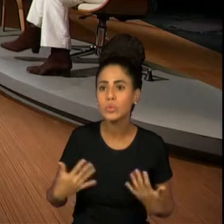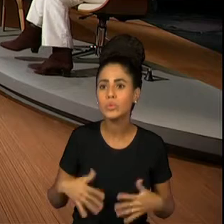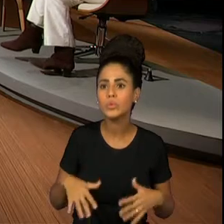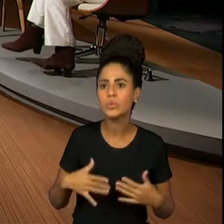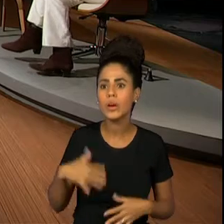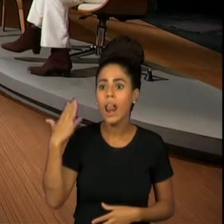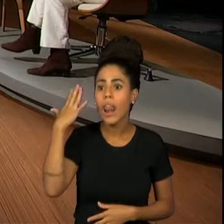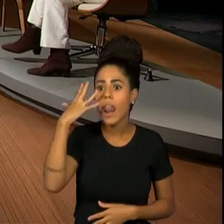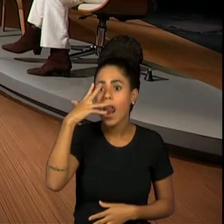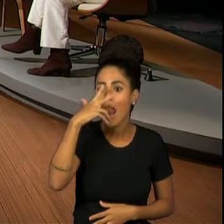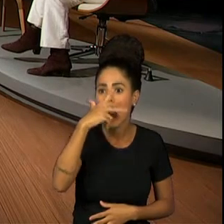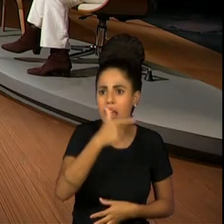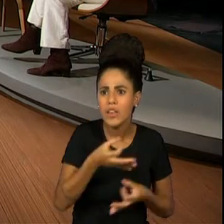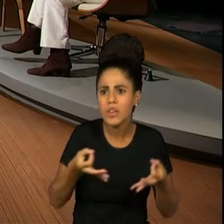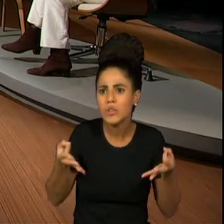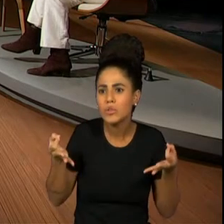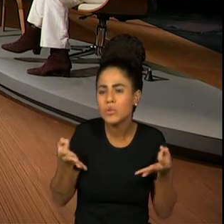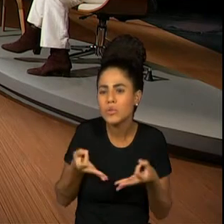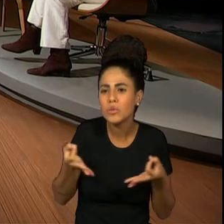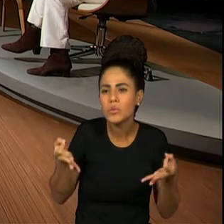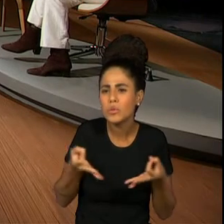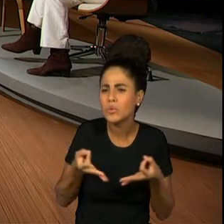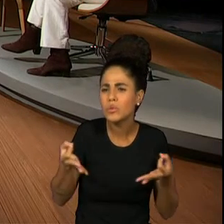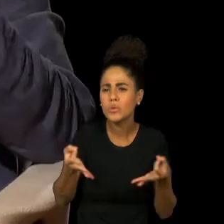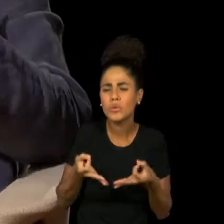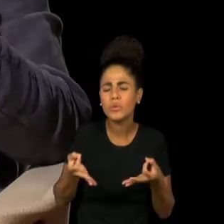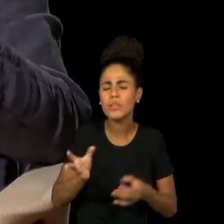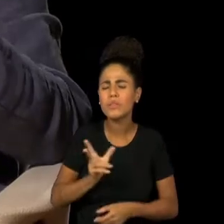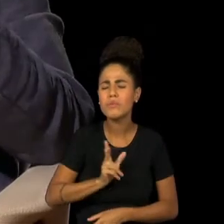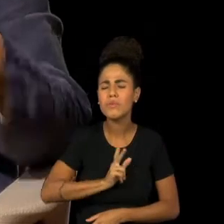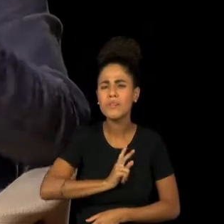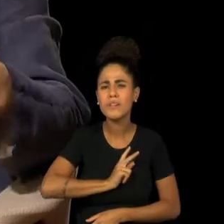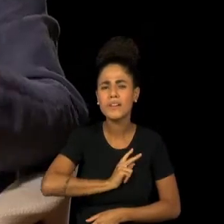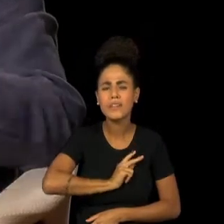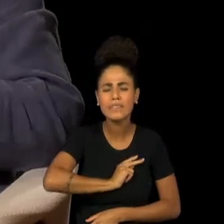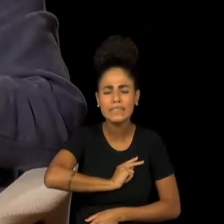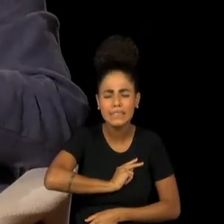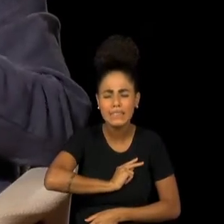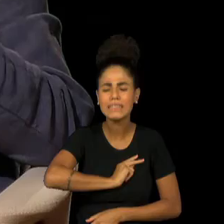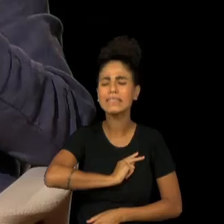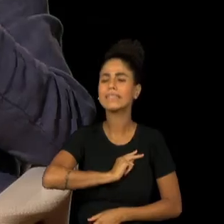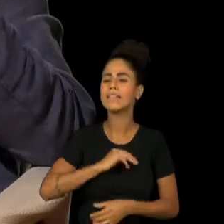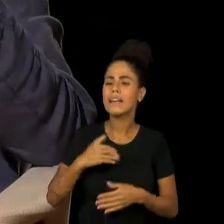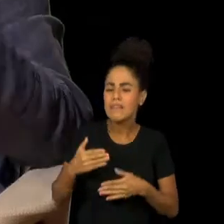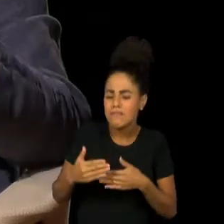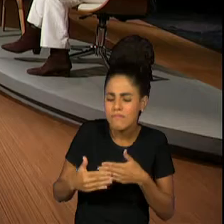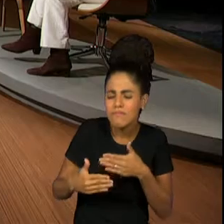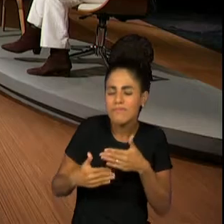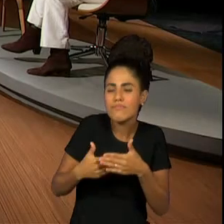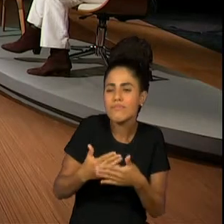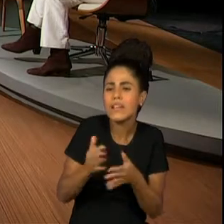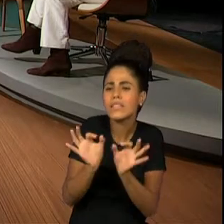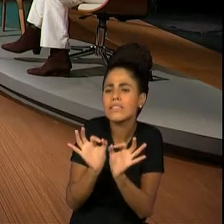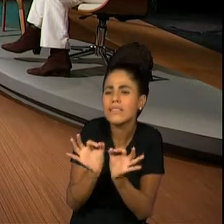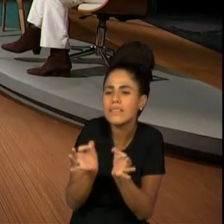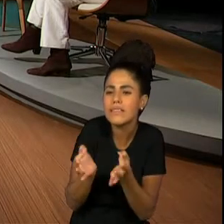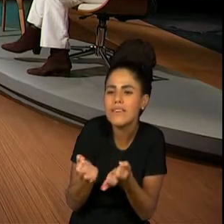lindo, foi mágico mesmo, porque tinha um mundo que estava se construindo com uma simplicidade.